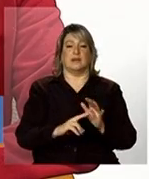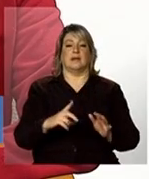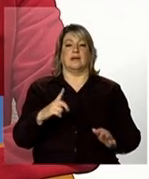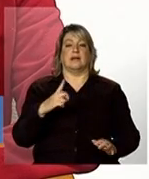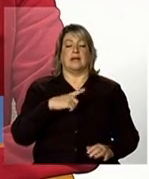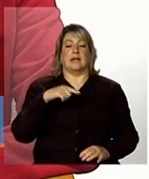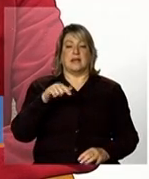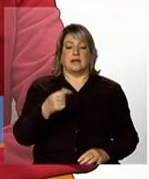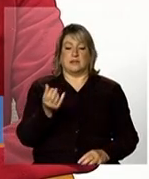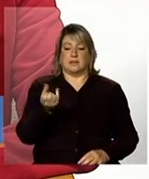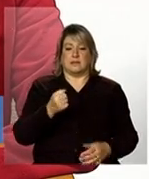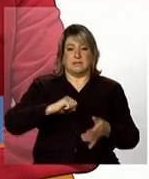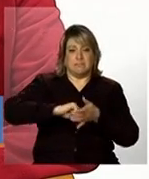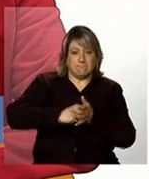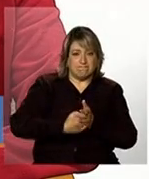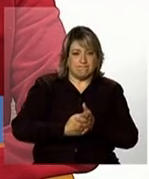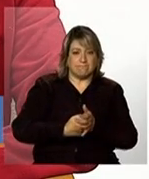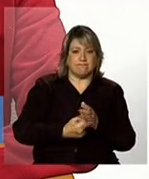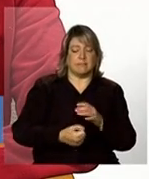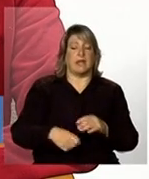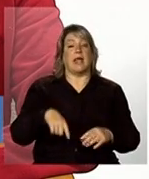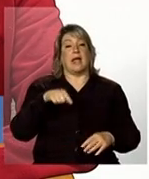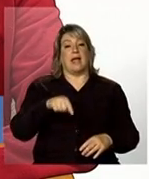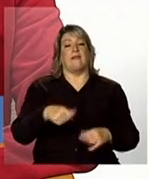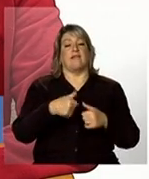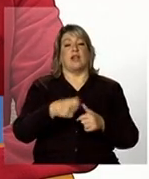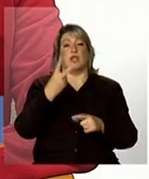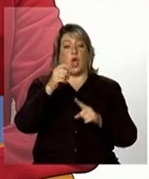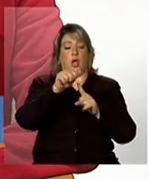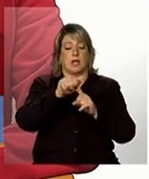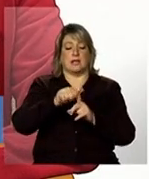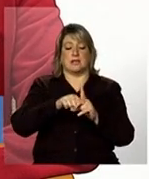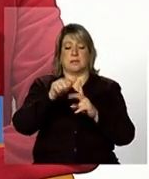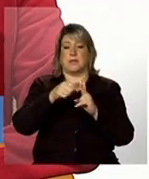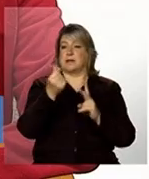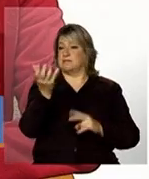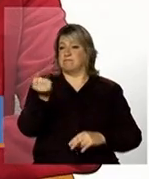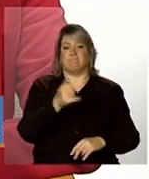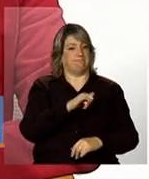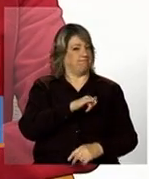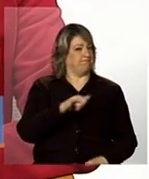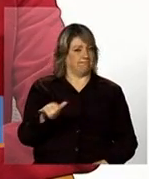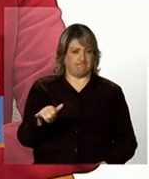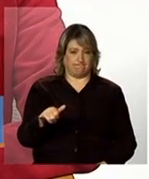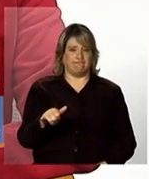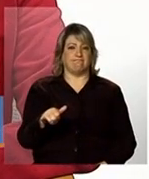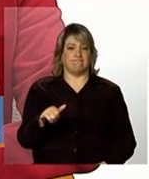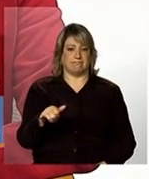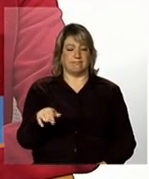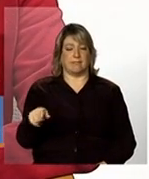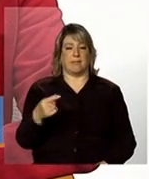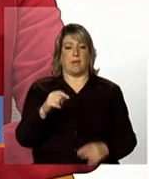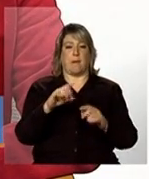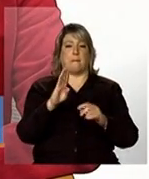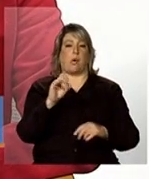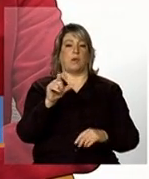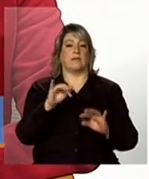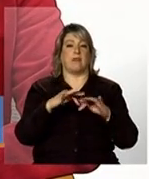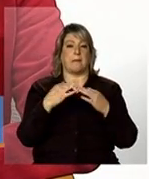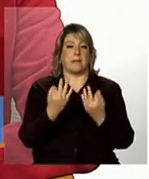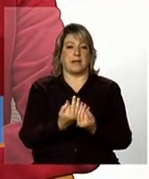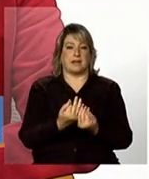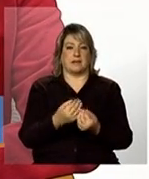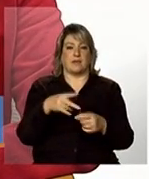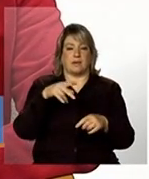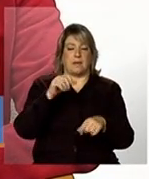elas ficam dois meses sem receber o recurso do Bolsa Família então por esse motivo elas apresentam